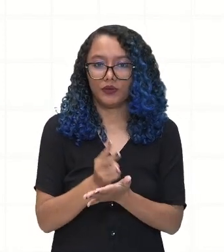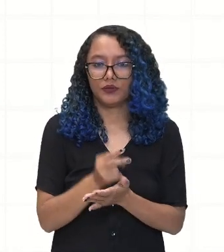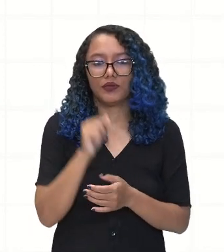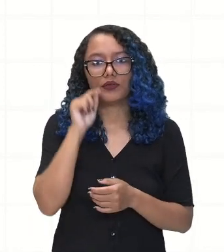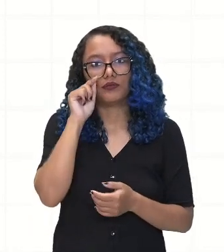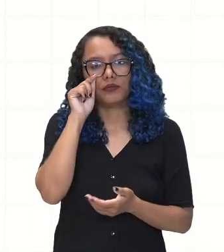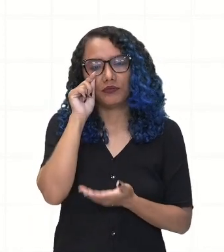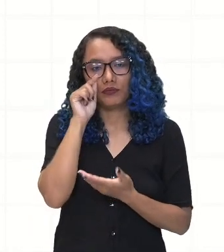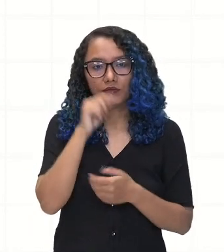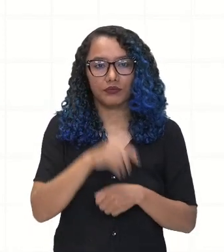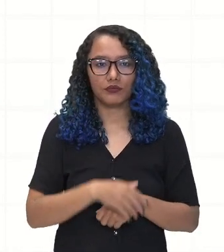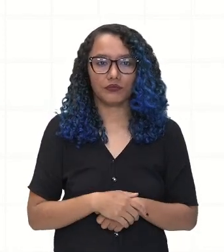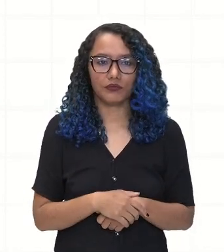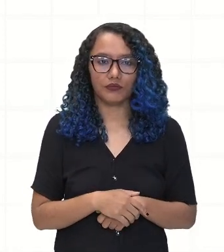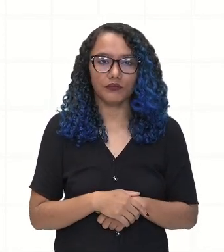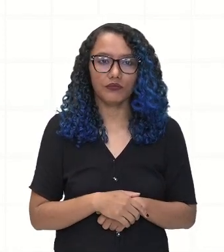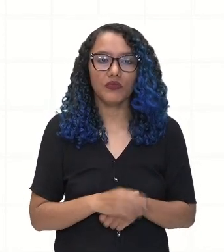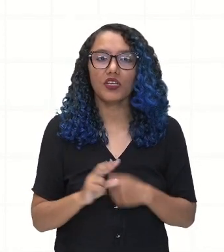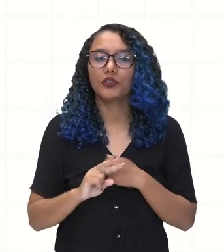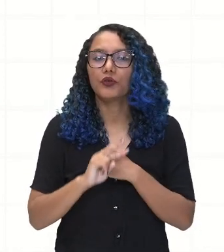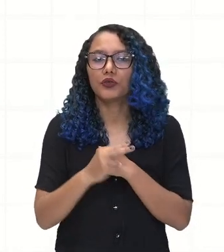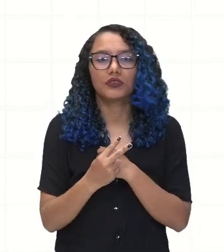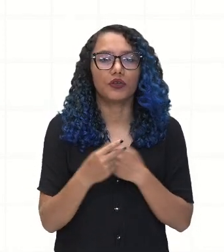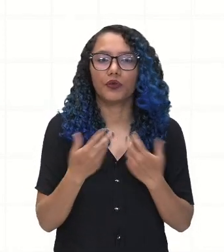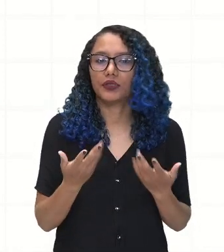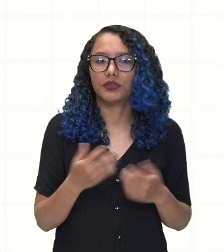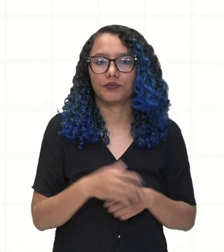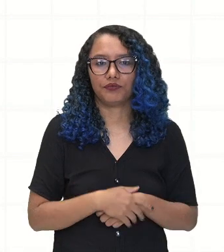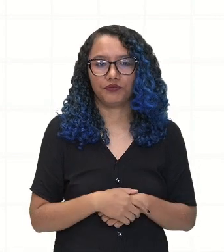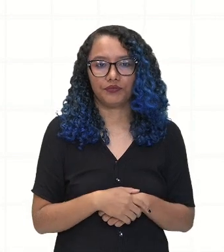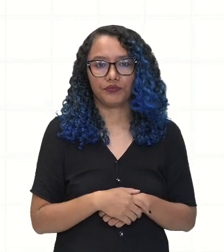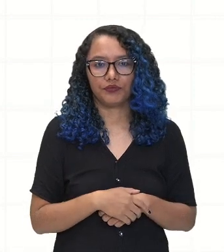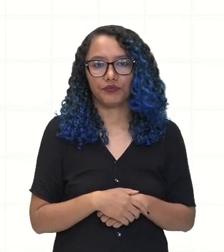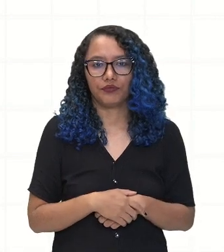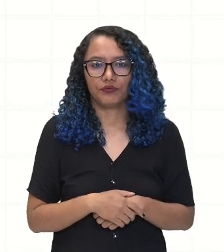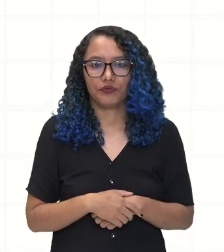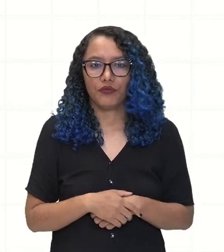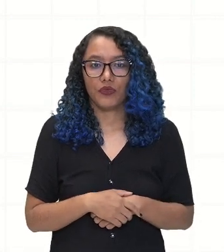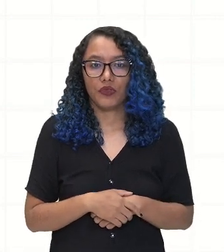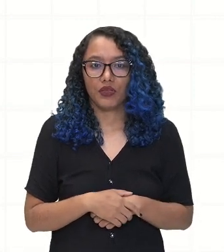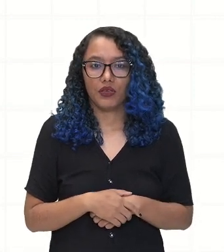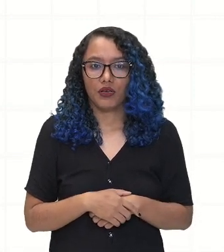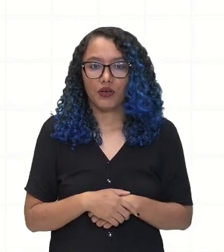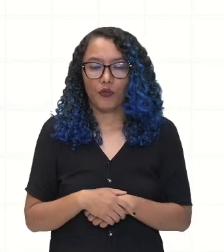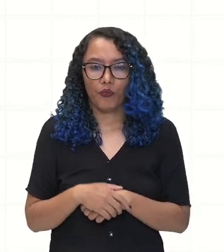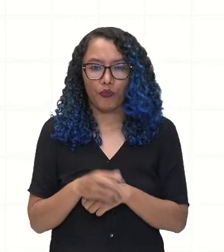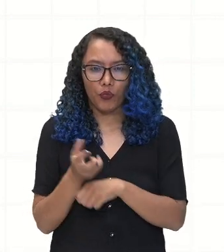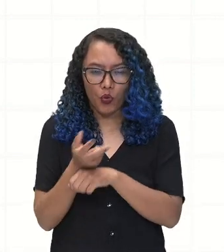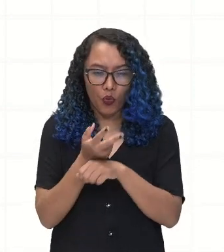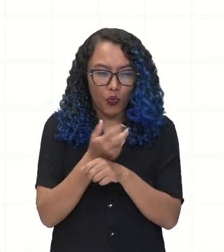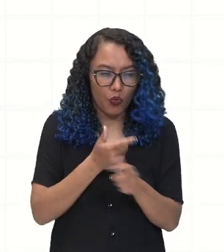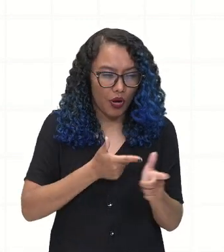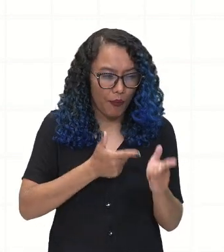consequência desses contatos. Caça de animais, forma a